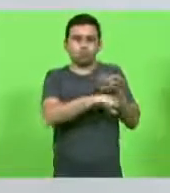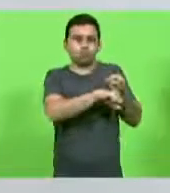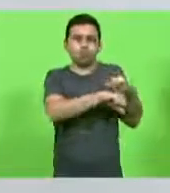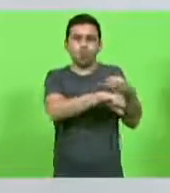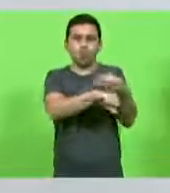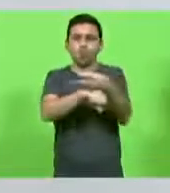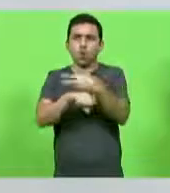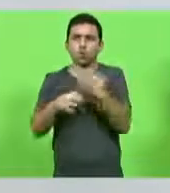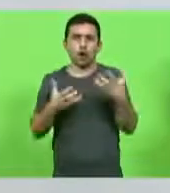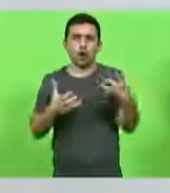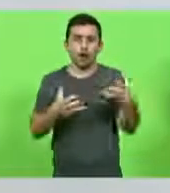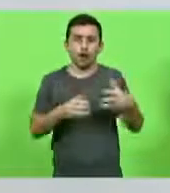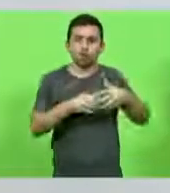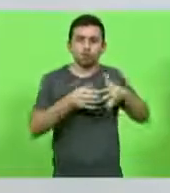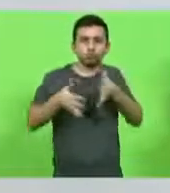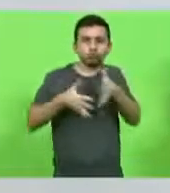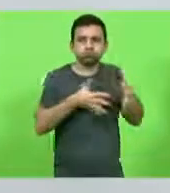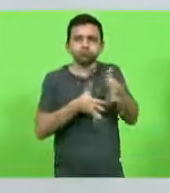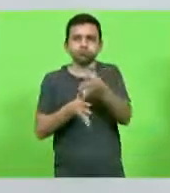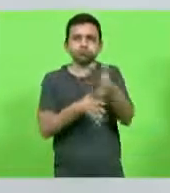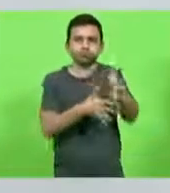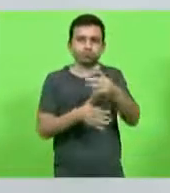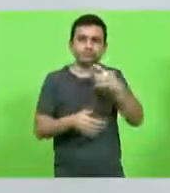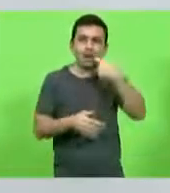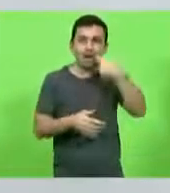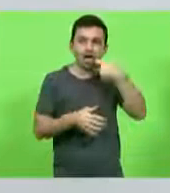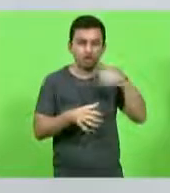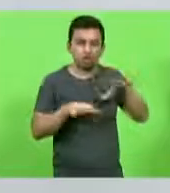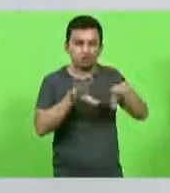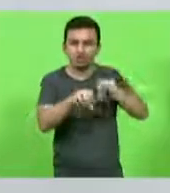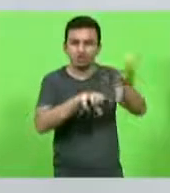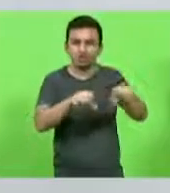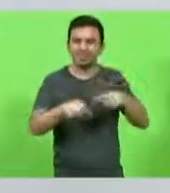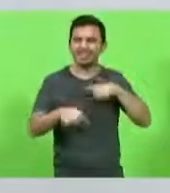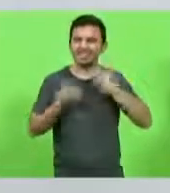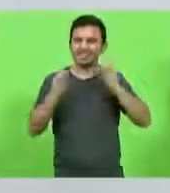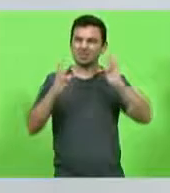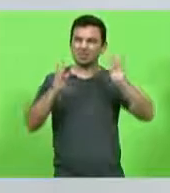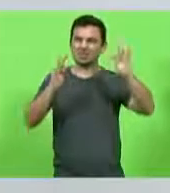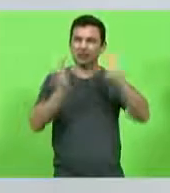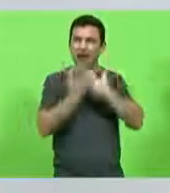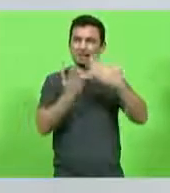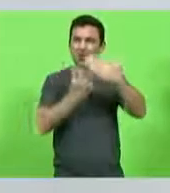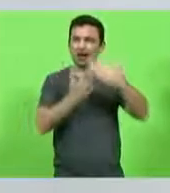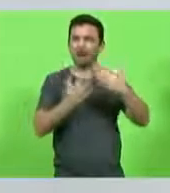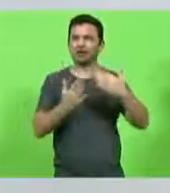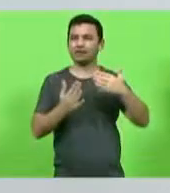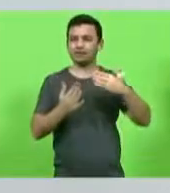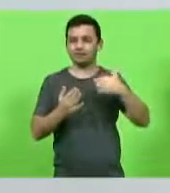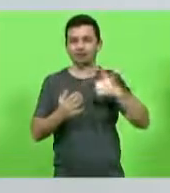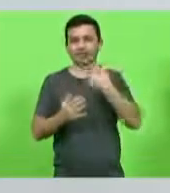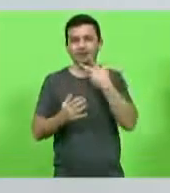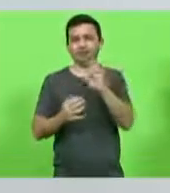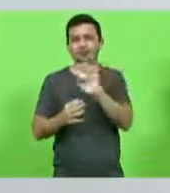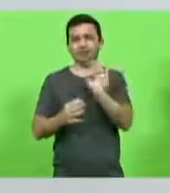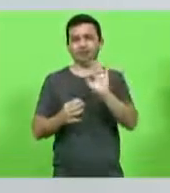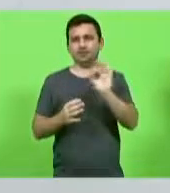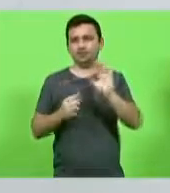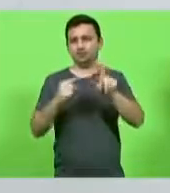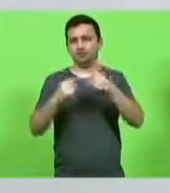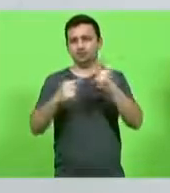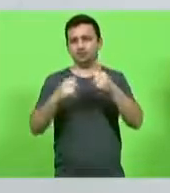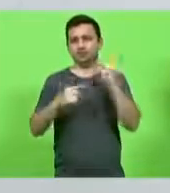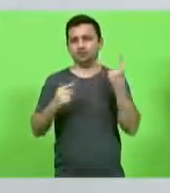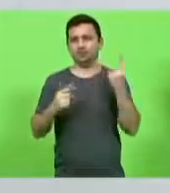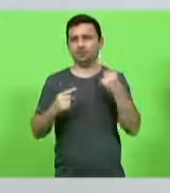localizar o cardume, que usam muitas ferramentas tecnológicas, para ter um cerco, onde pode se considerar